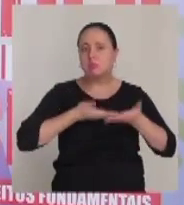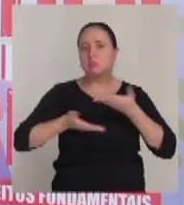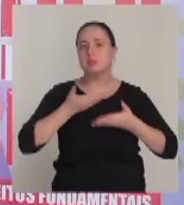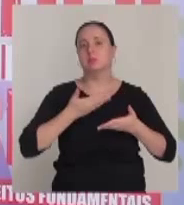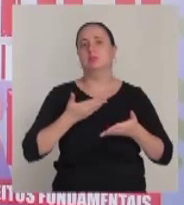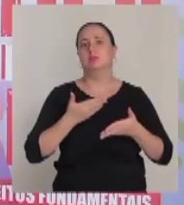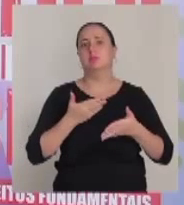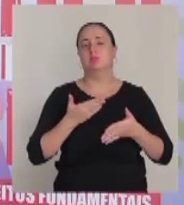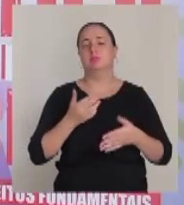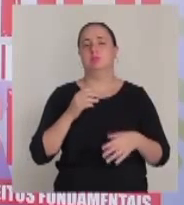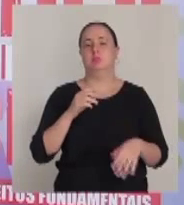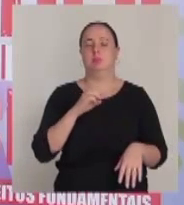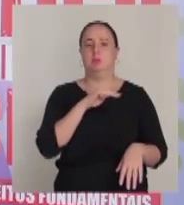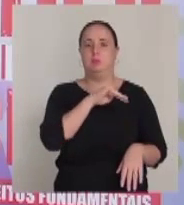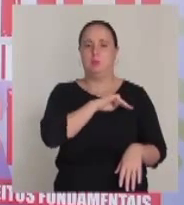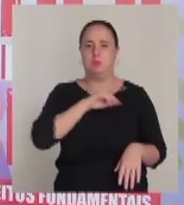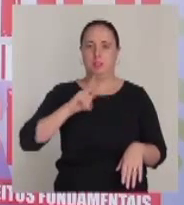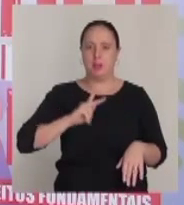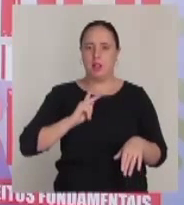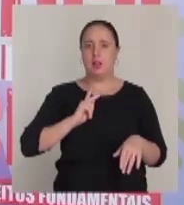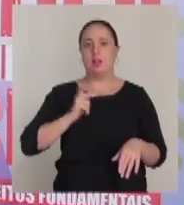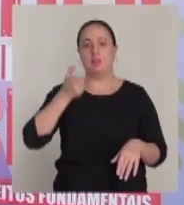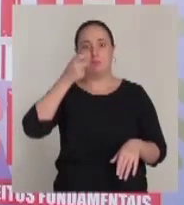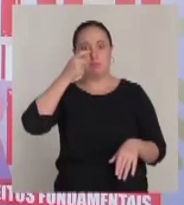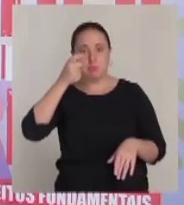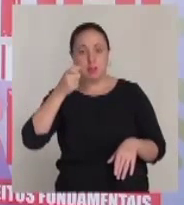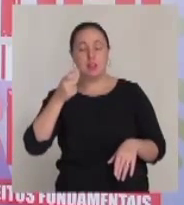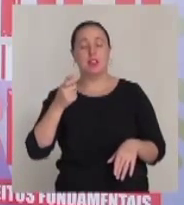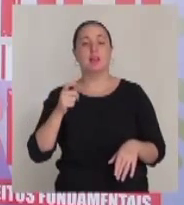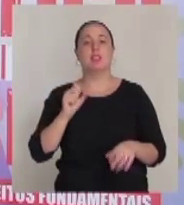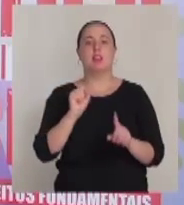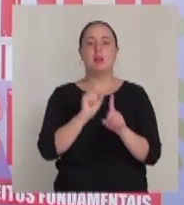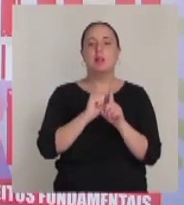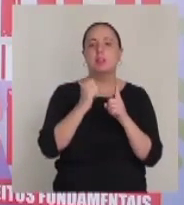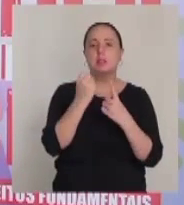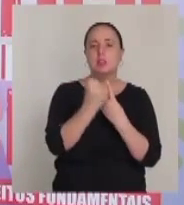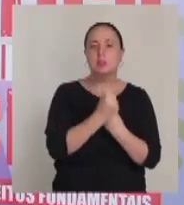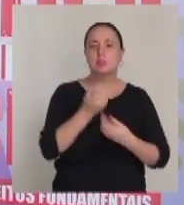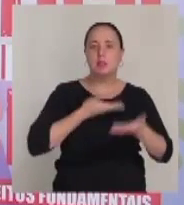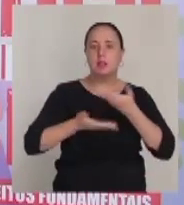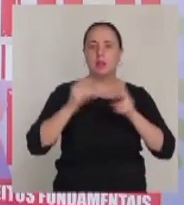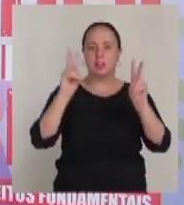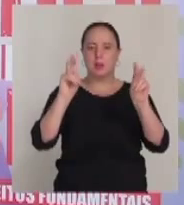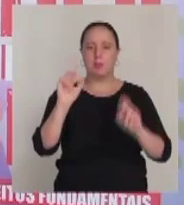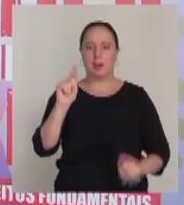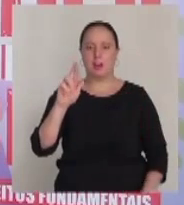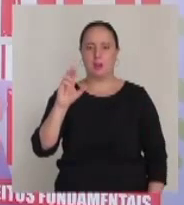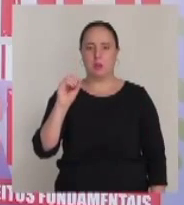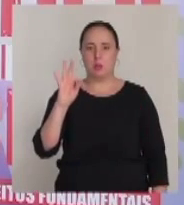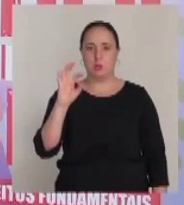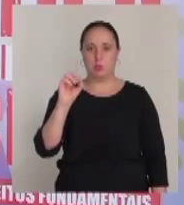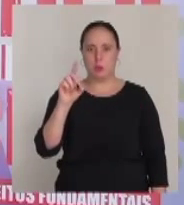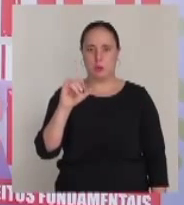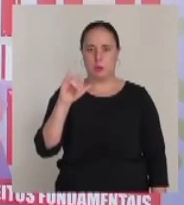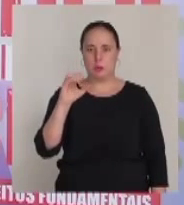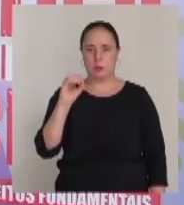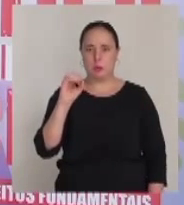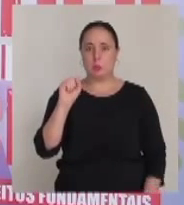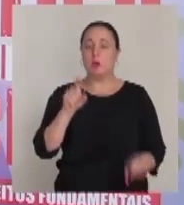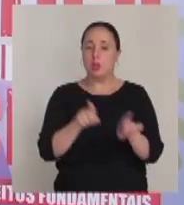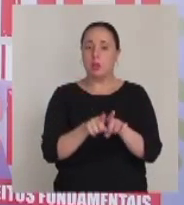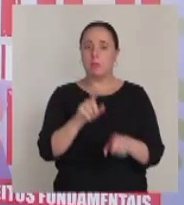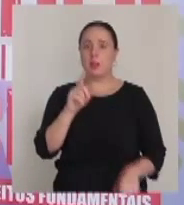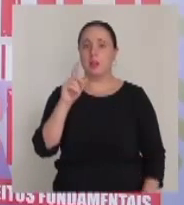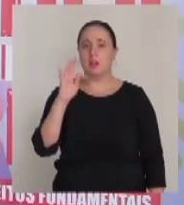dessa instituição pública em defesa dos interesses da sociedade no que diz respeito à relação entre agrotóxicos e produtos transgênicos.